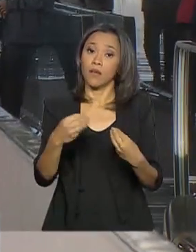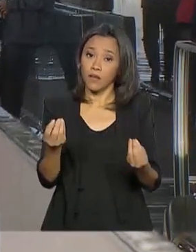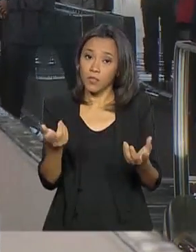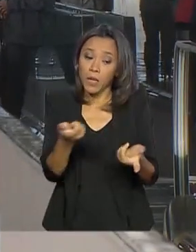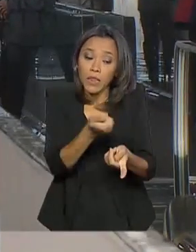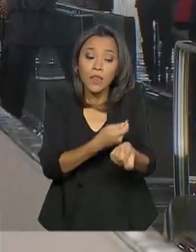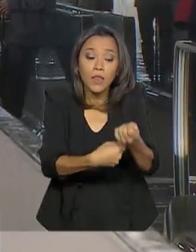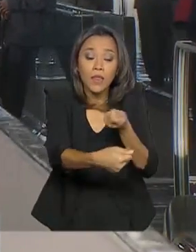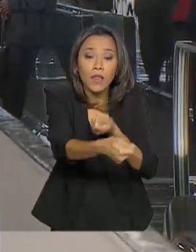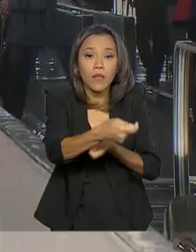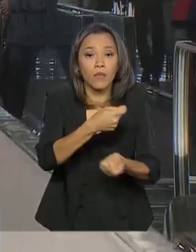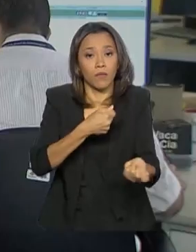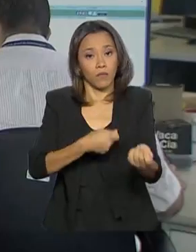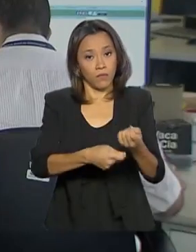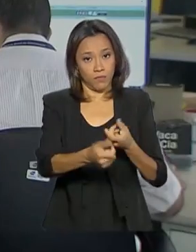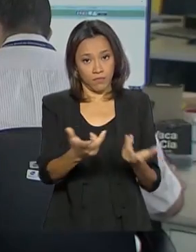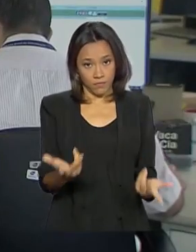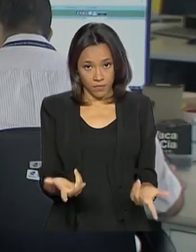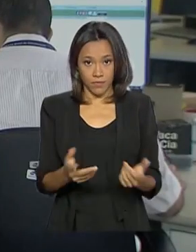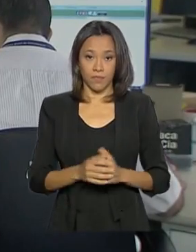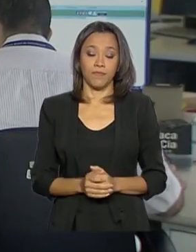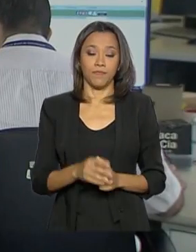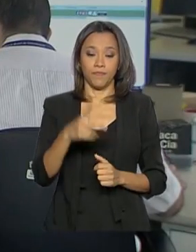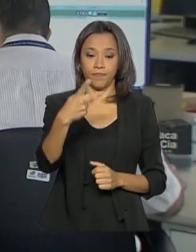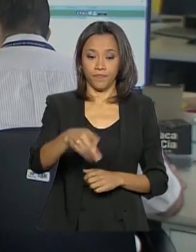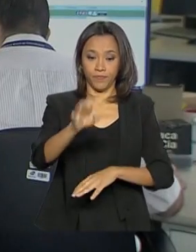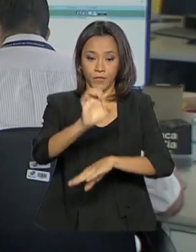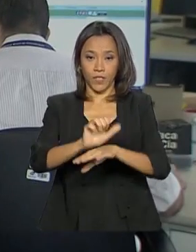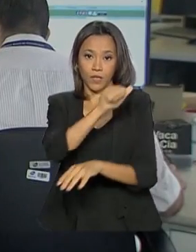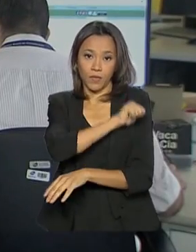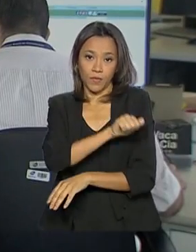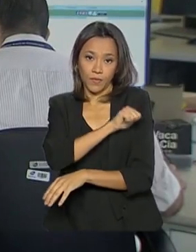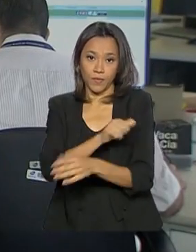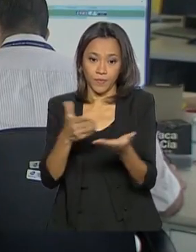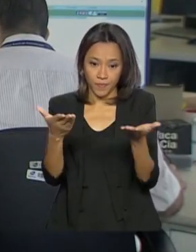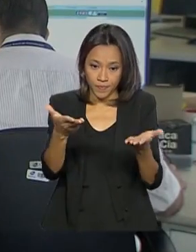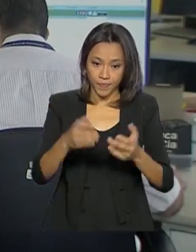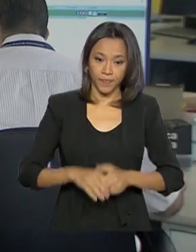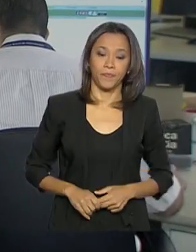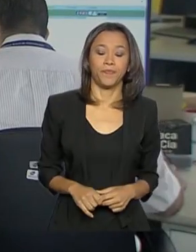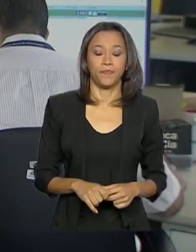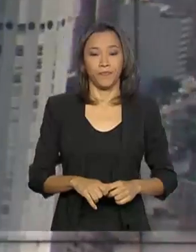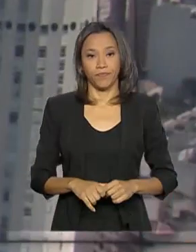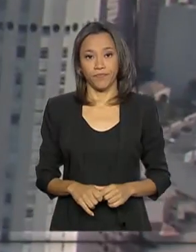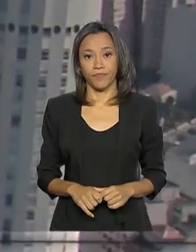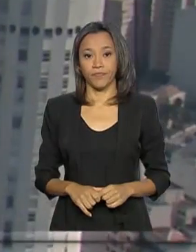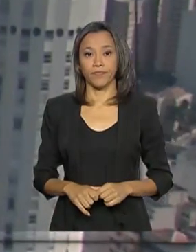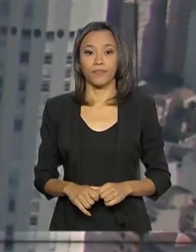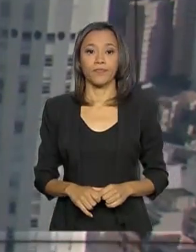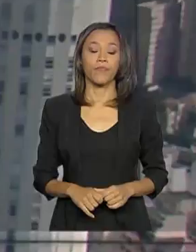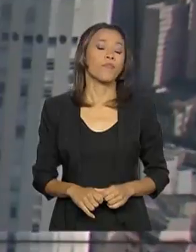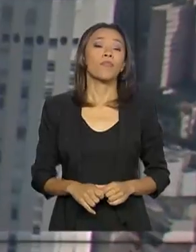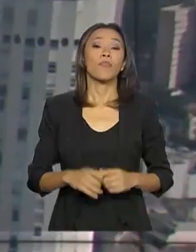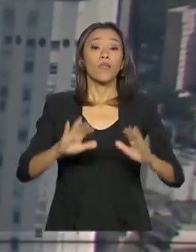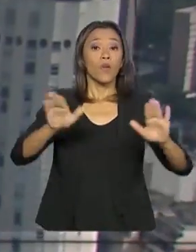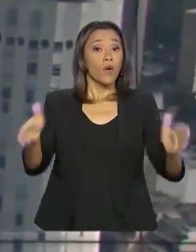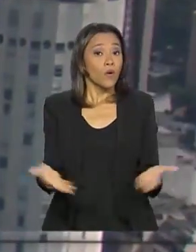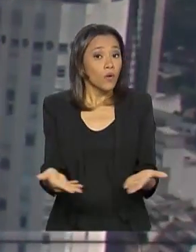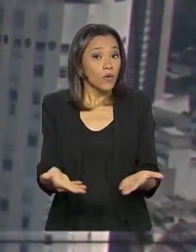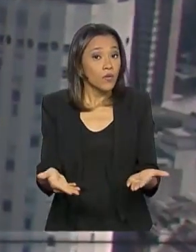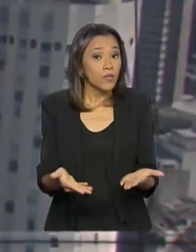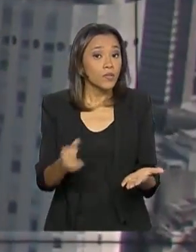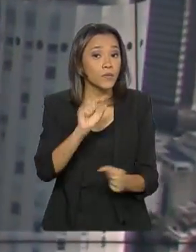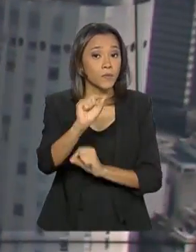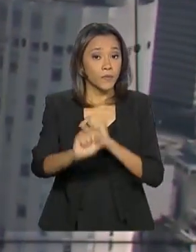de negociação com o consumidor. Do Rio de Janeiro, Alessandra Lago, para o governo agora. A partir de hoje,